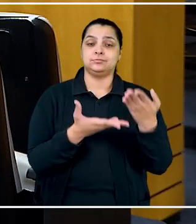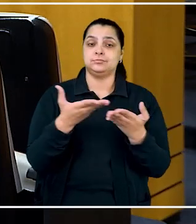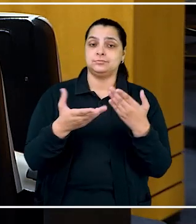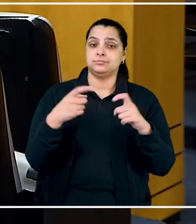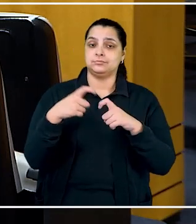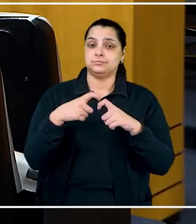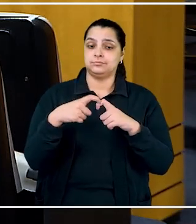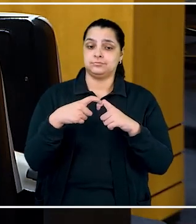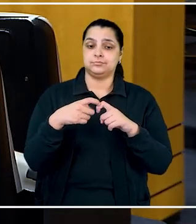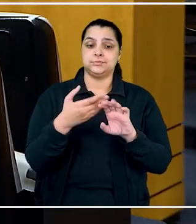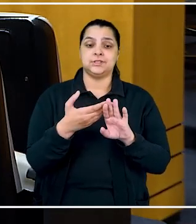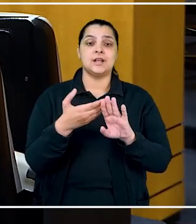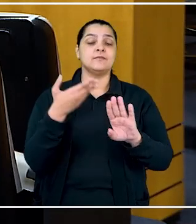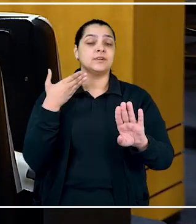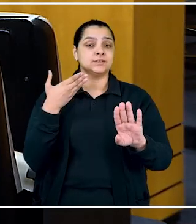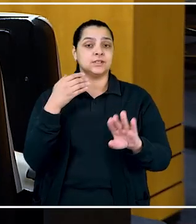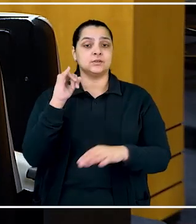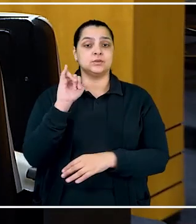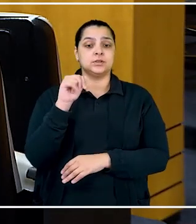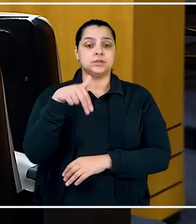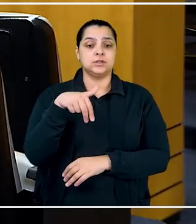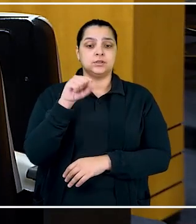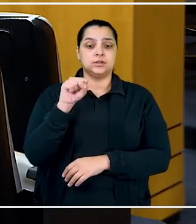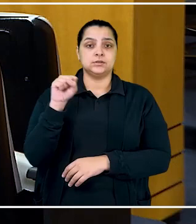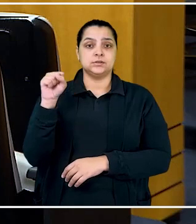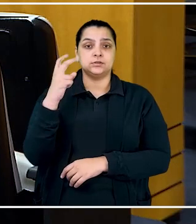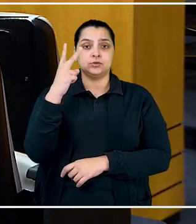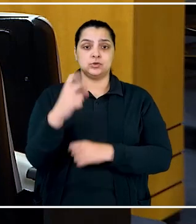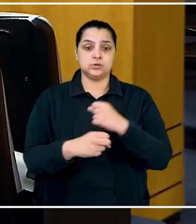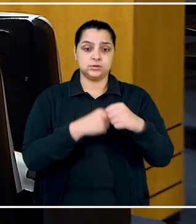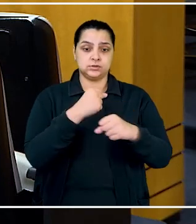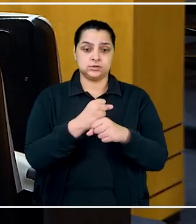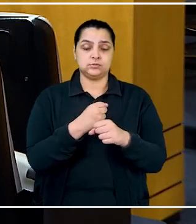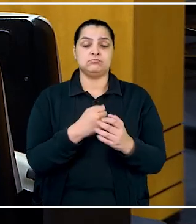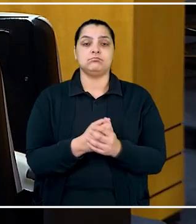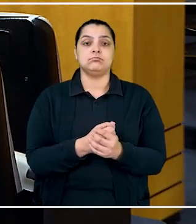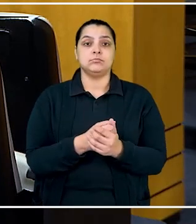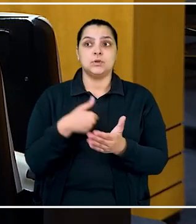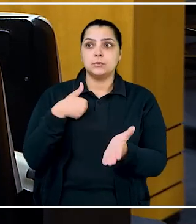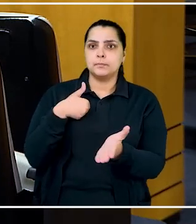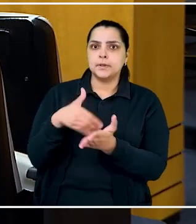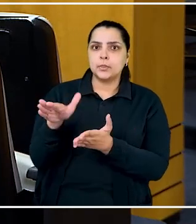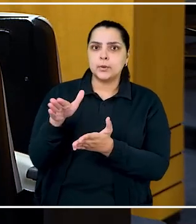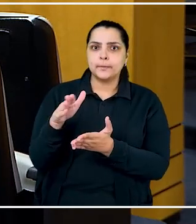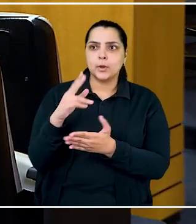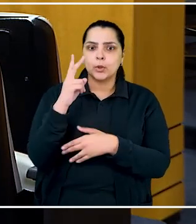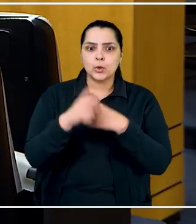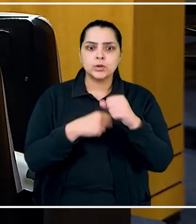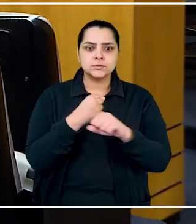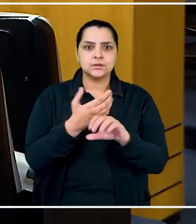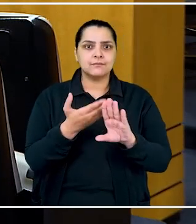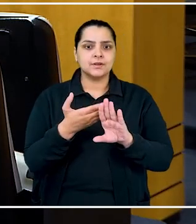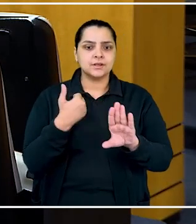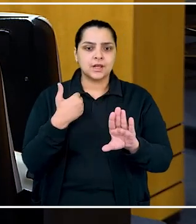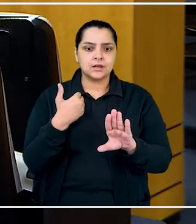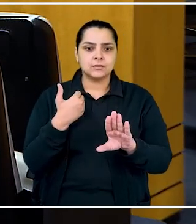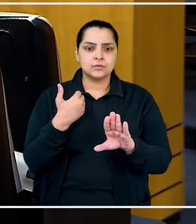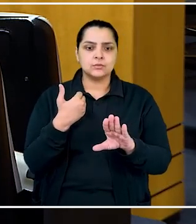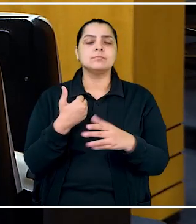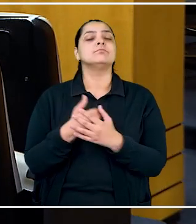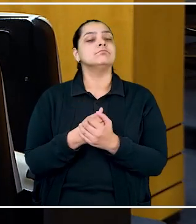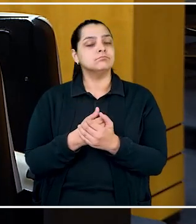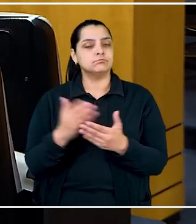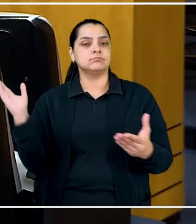tratamentos médicos e ficou afastado pelo INSS por dois anos. Ao ser demitido depois do período de licença,